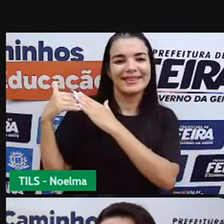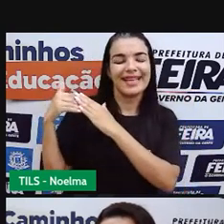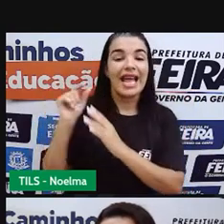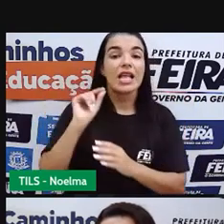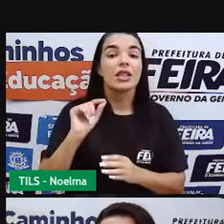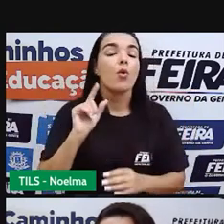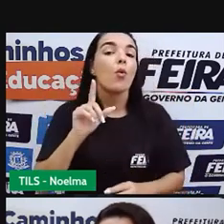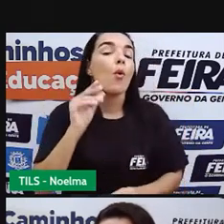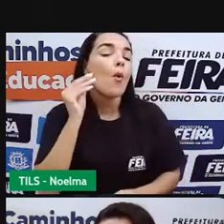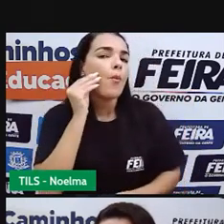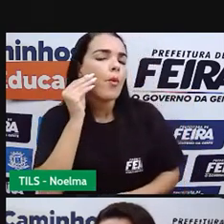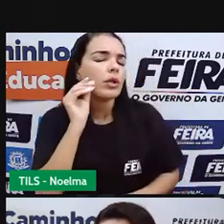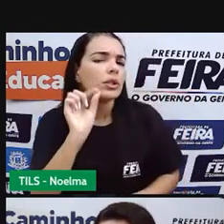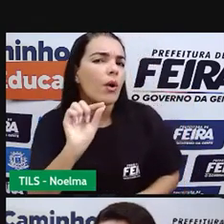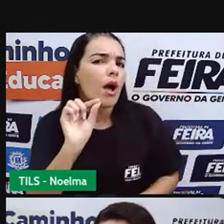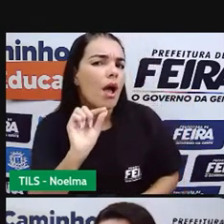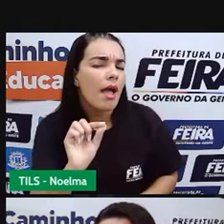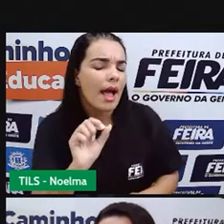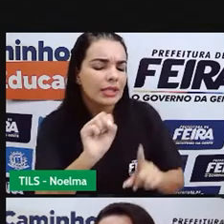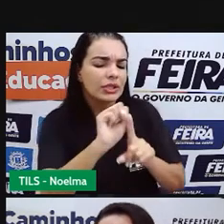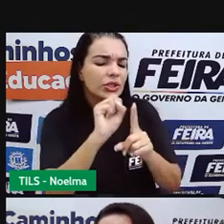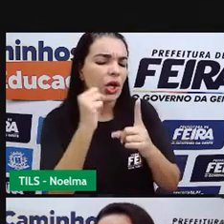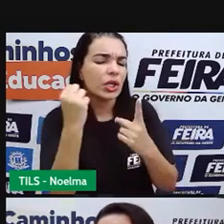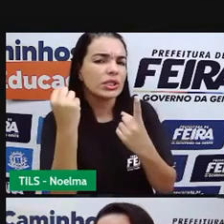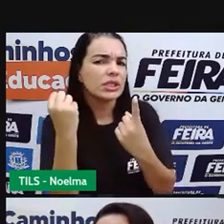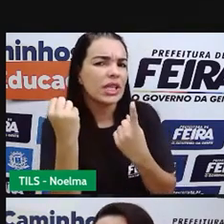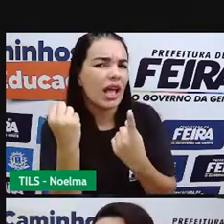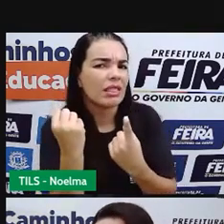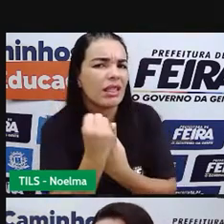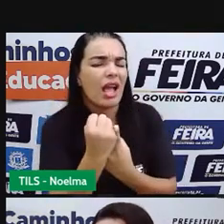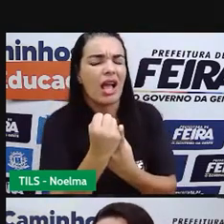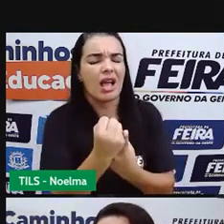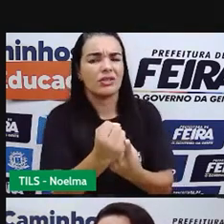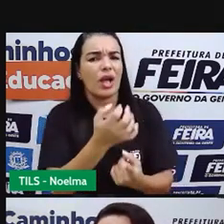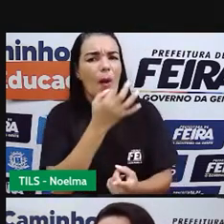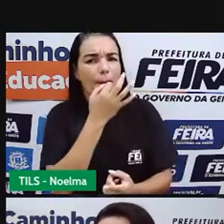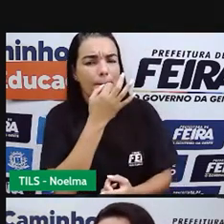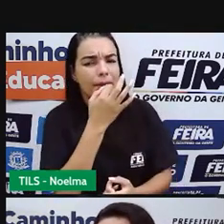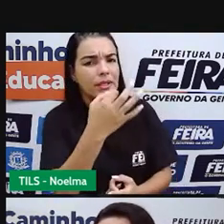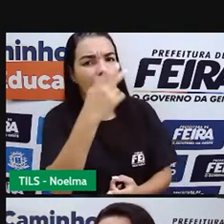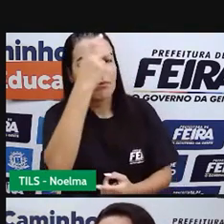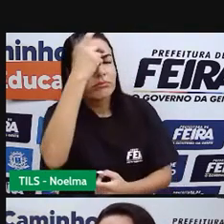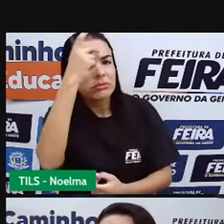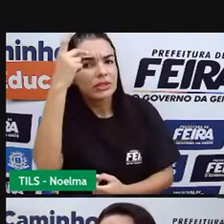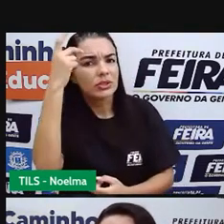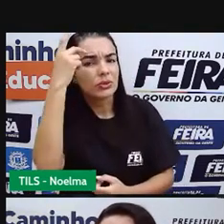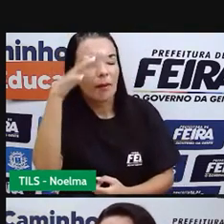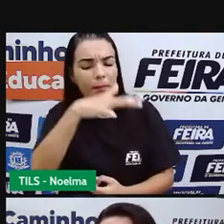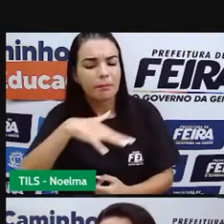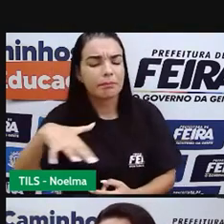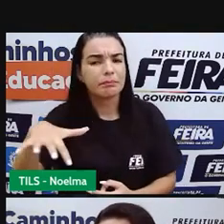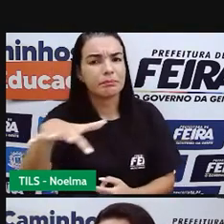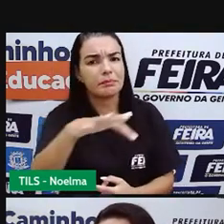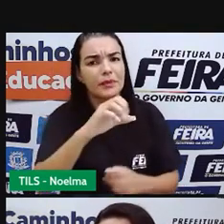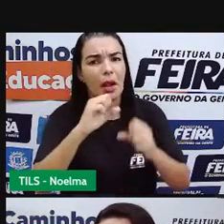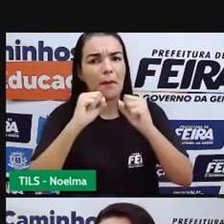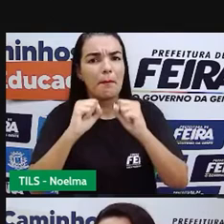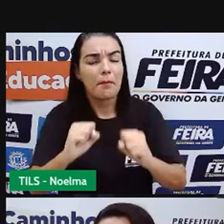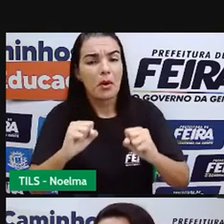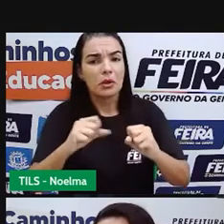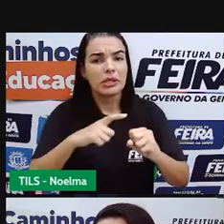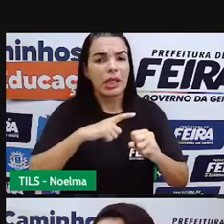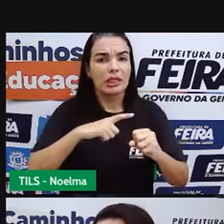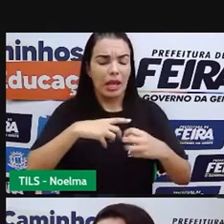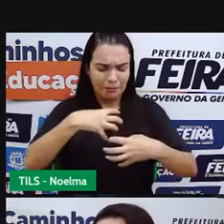demonstra aí o quanto que a sociedade, o quanto que a opinião, né? Das pessoas, elas podem fazer com que essas